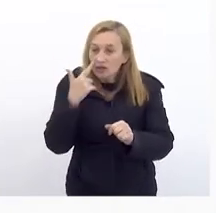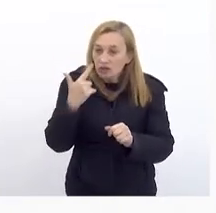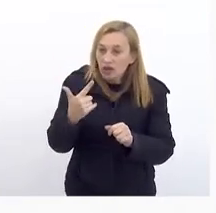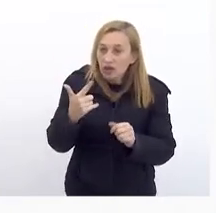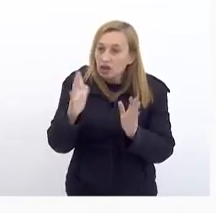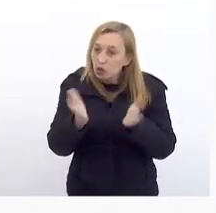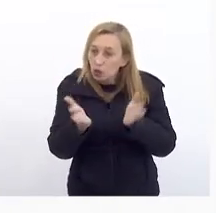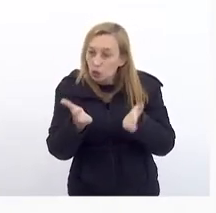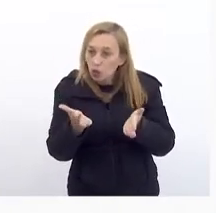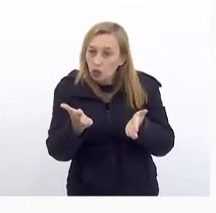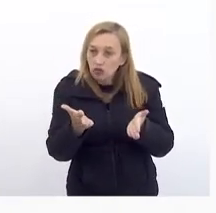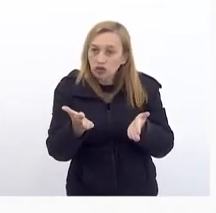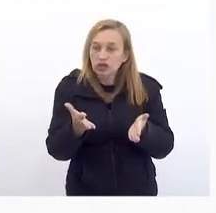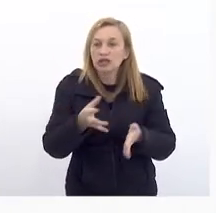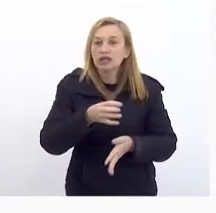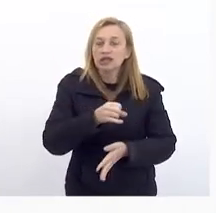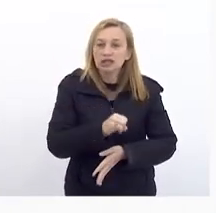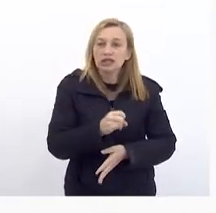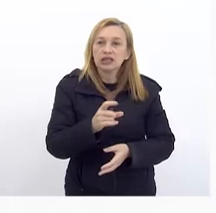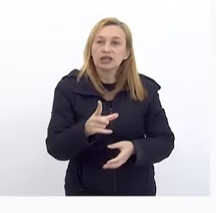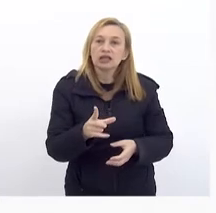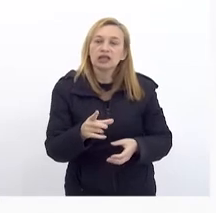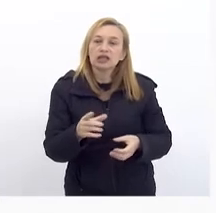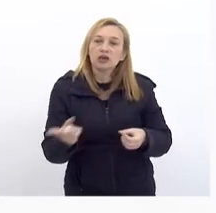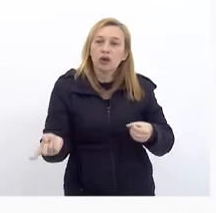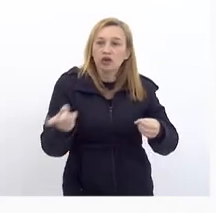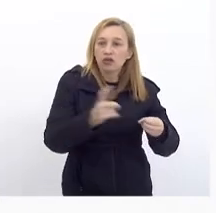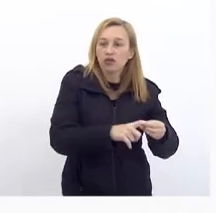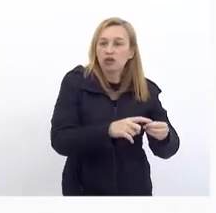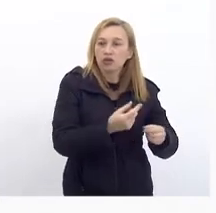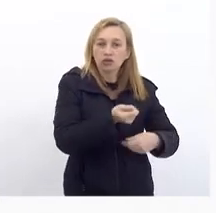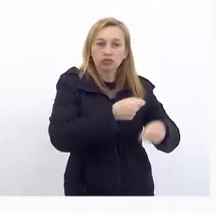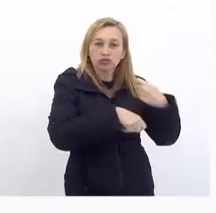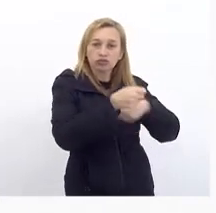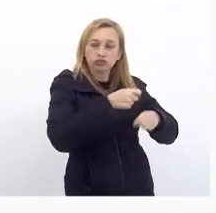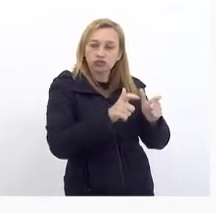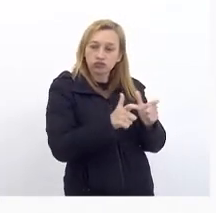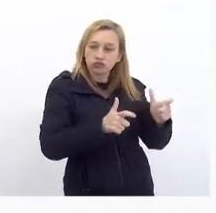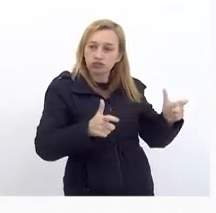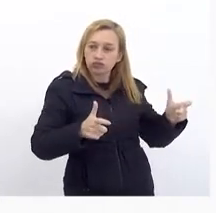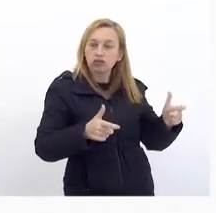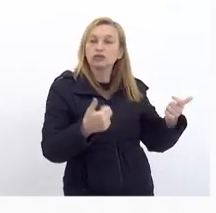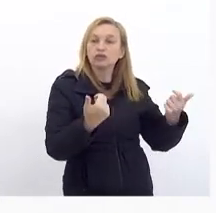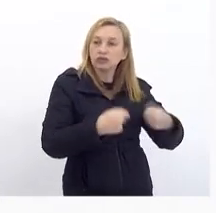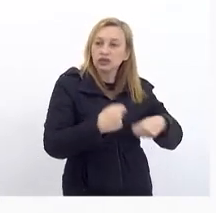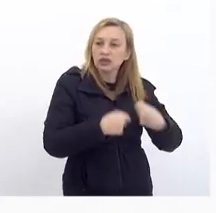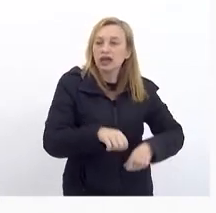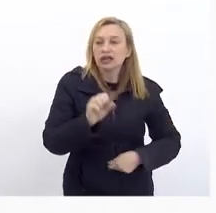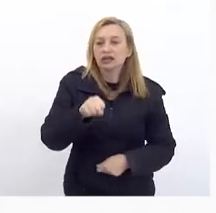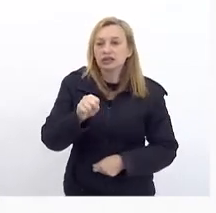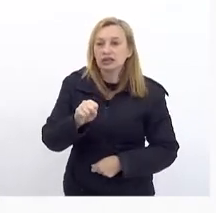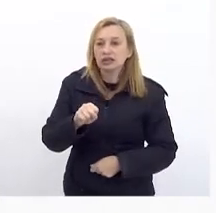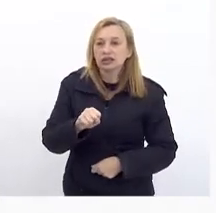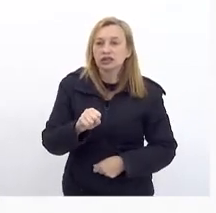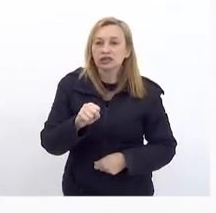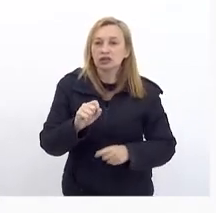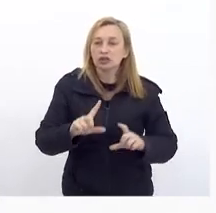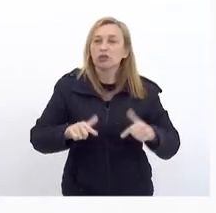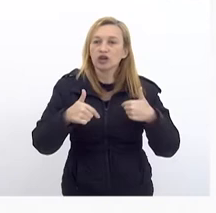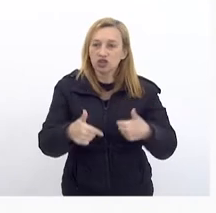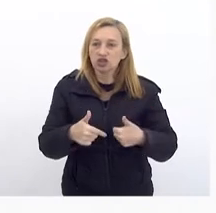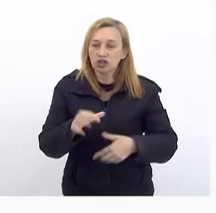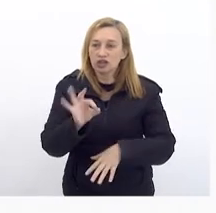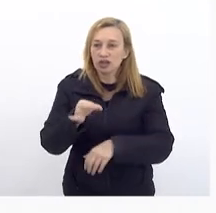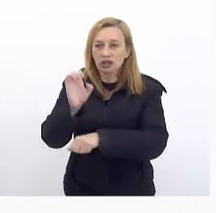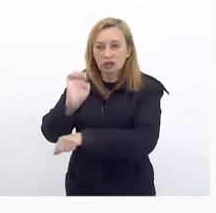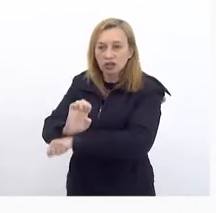Se há retomada Do crescimento Econômico Ela vai precisar De uma atitude Vigorosa Do